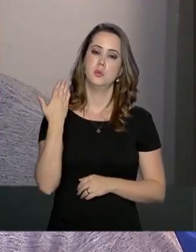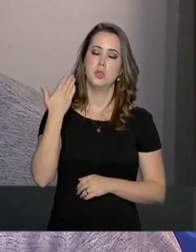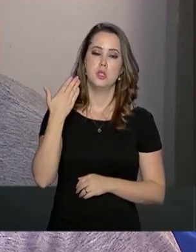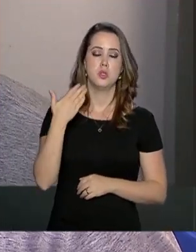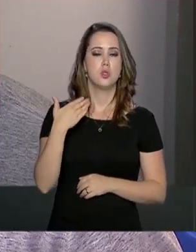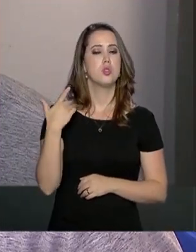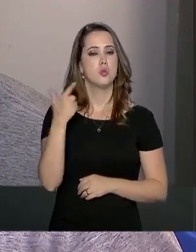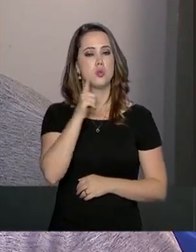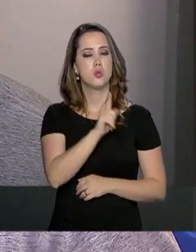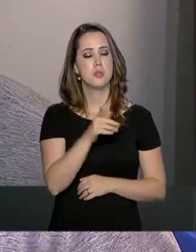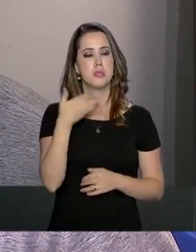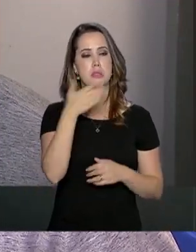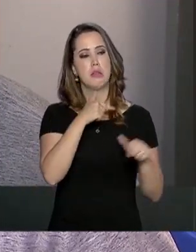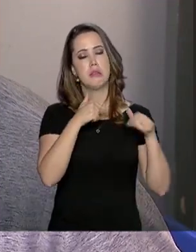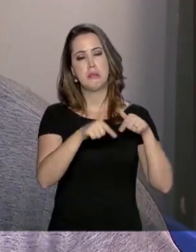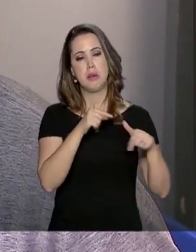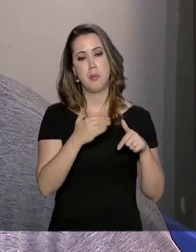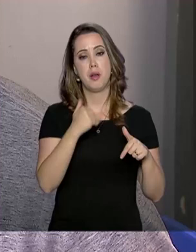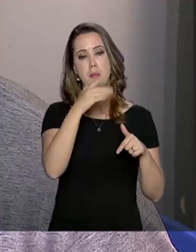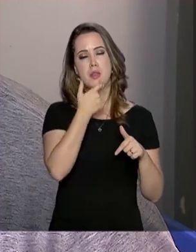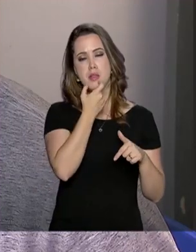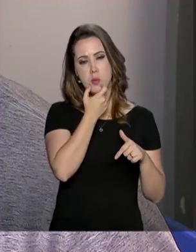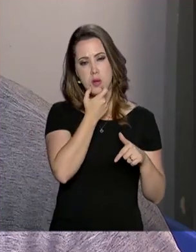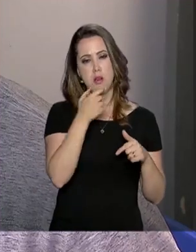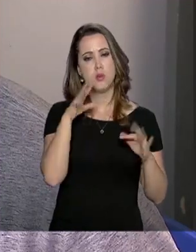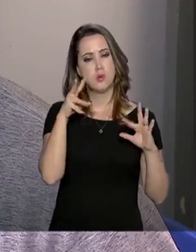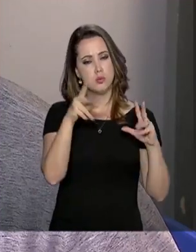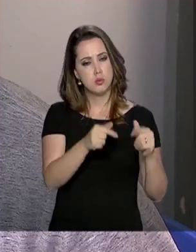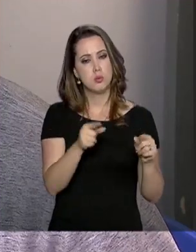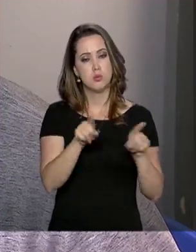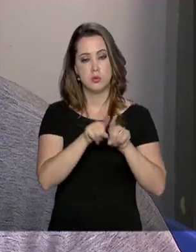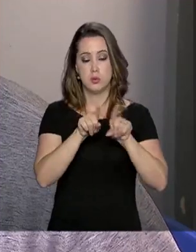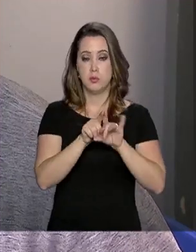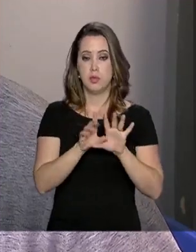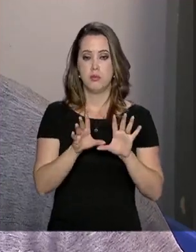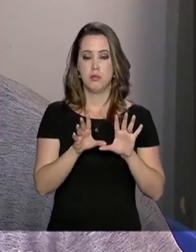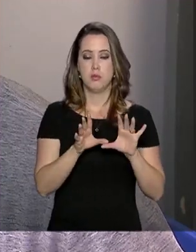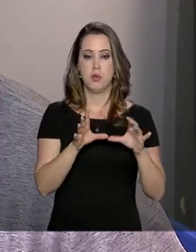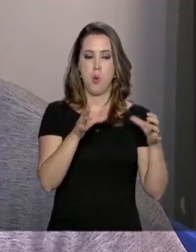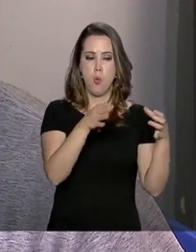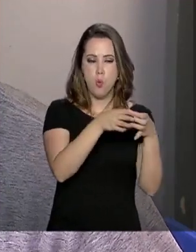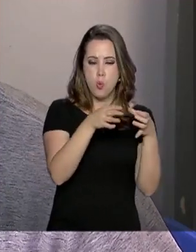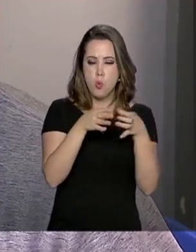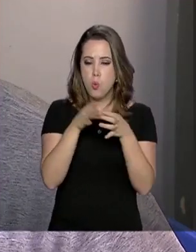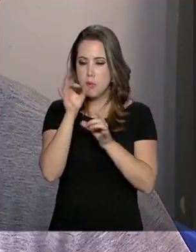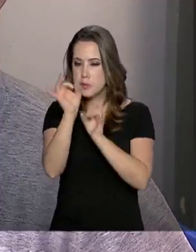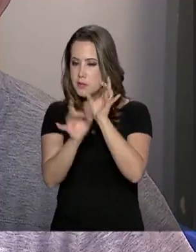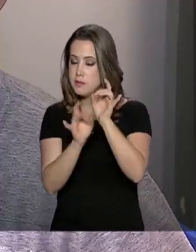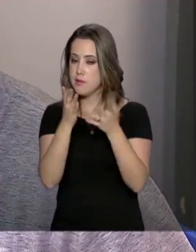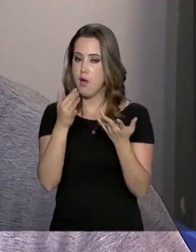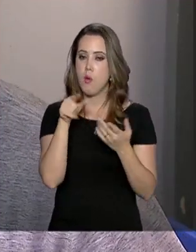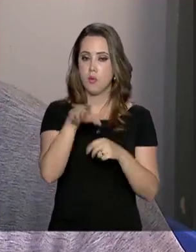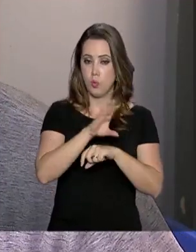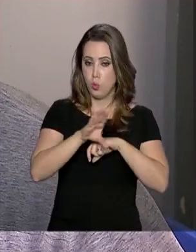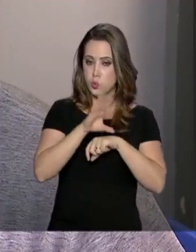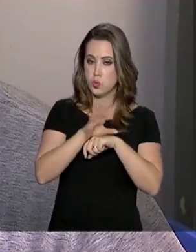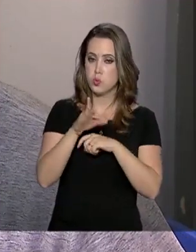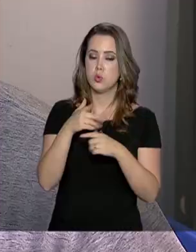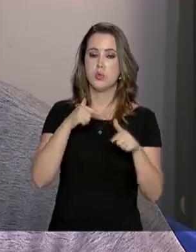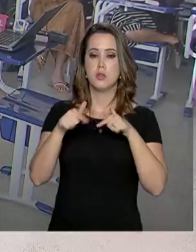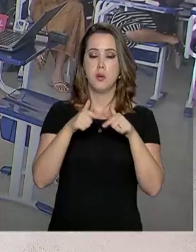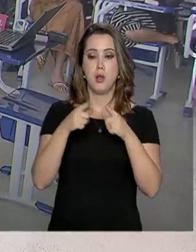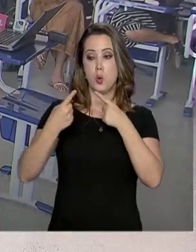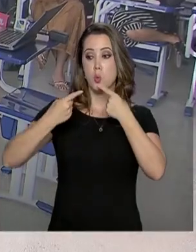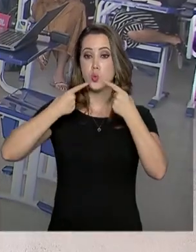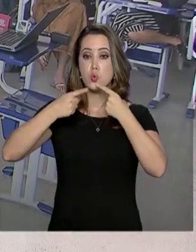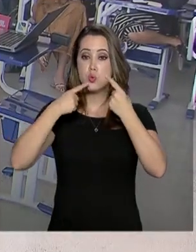vir e trabalhar, além do inglês como um todo, também questões específicas do inglês, como nesse curso que a gente está trabalhando com